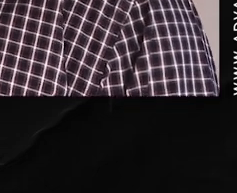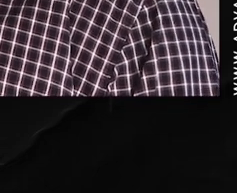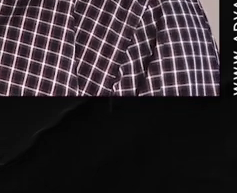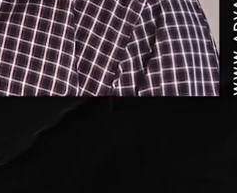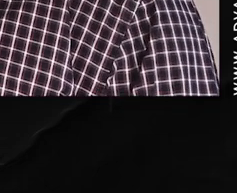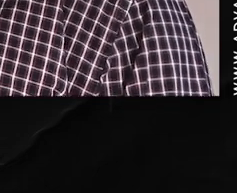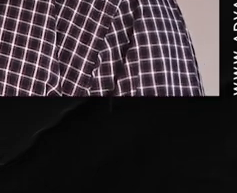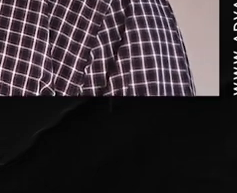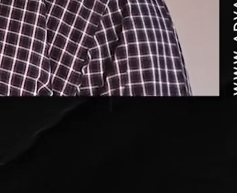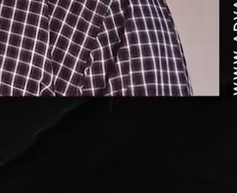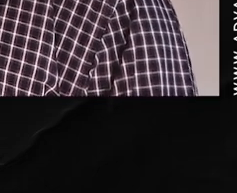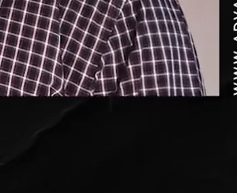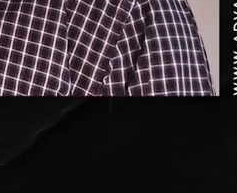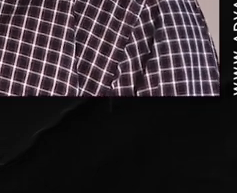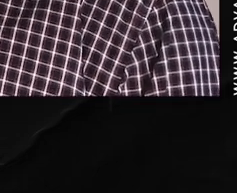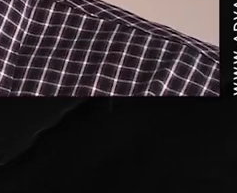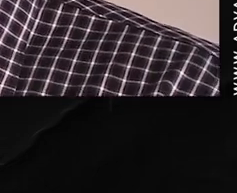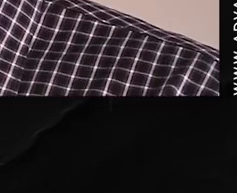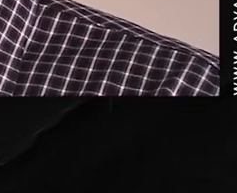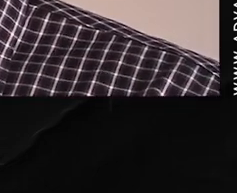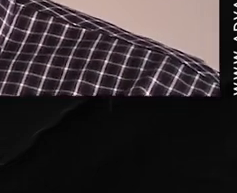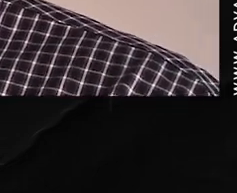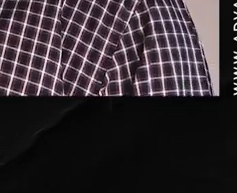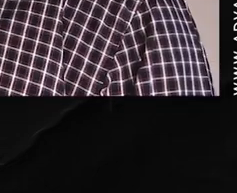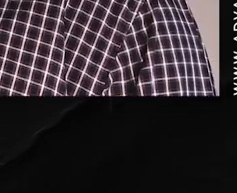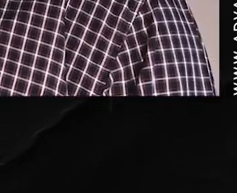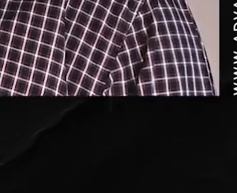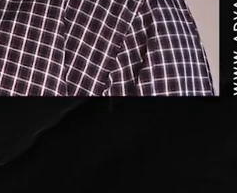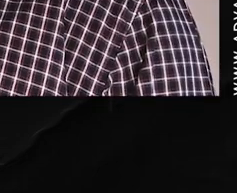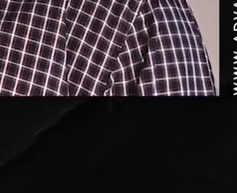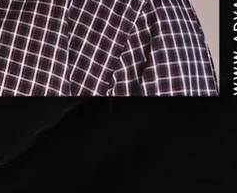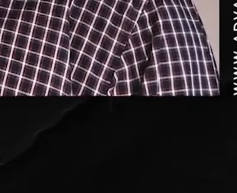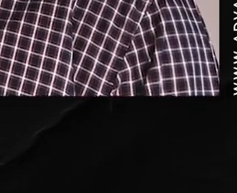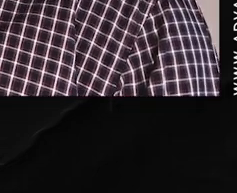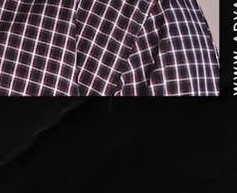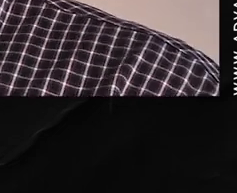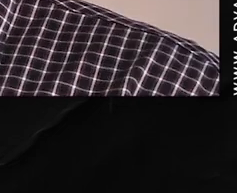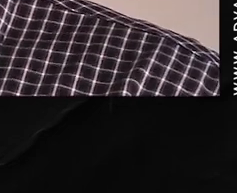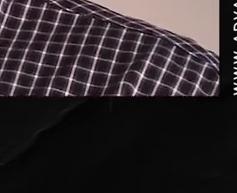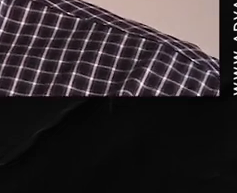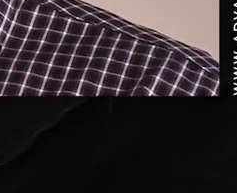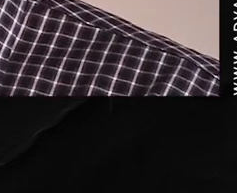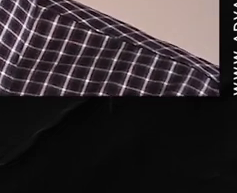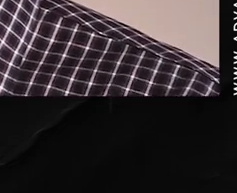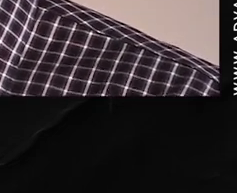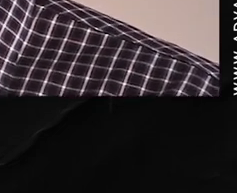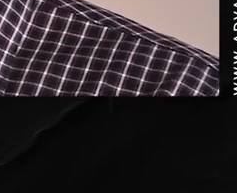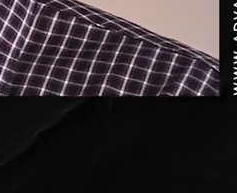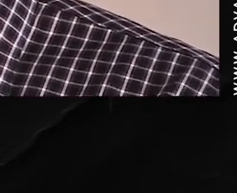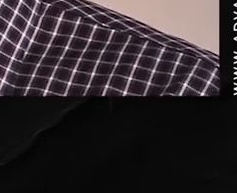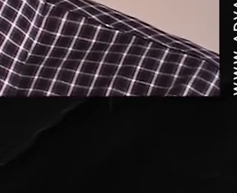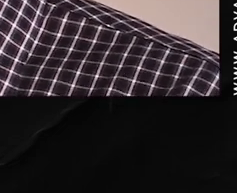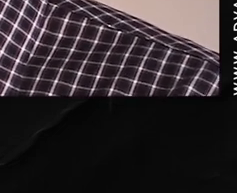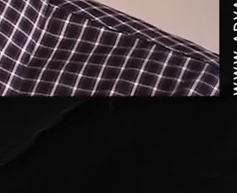A paz do Senhor pessoal, aqui é o Pastor Fábio, seja bem-vindo ao nosso canal Adevárzea. Agora você irá ouvir uma